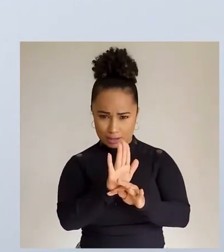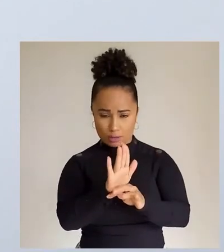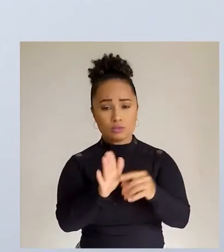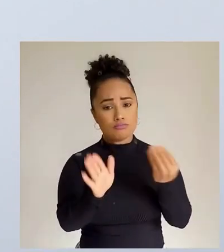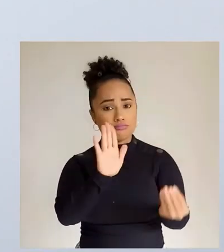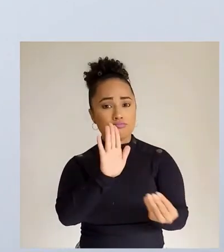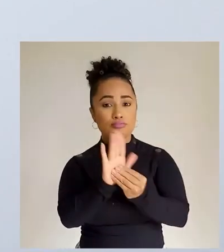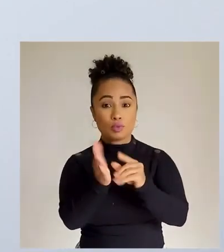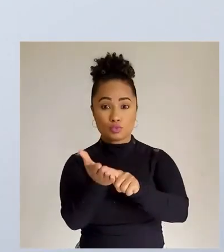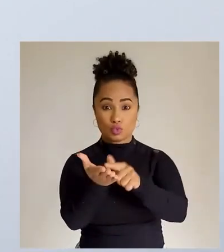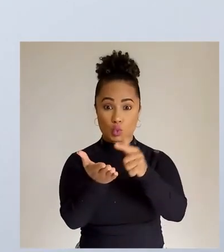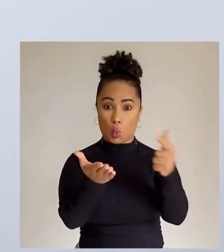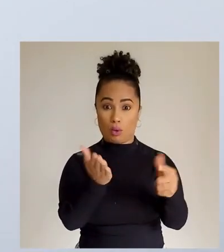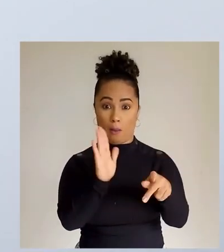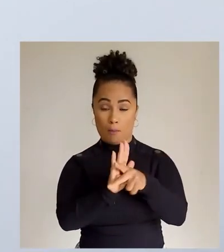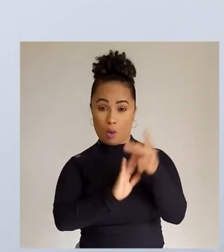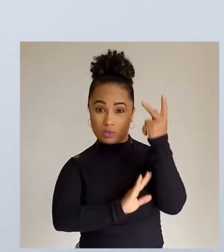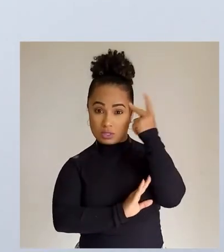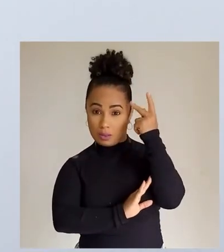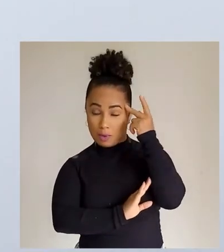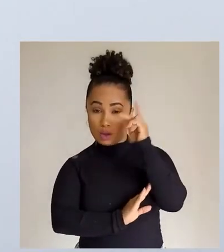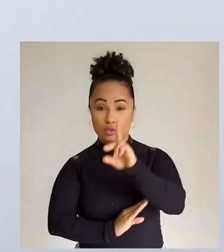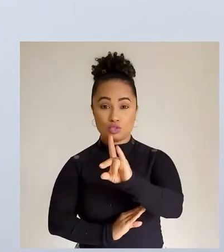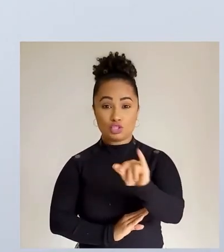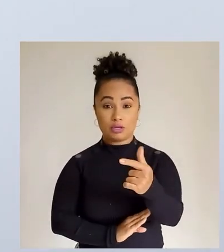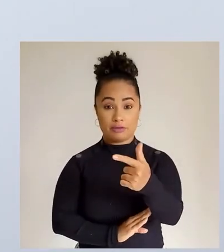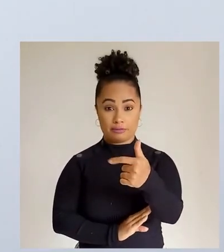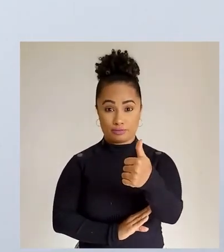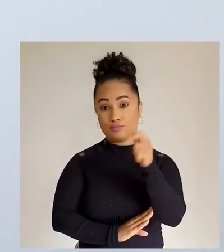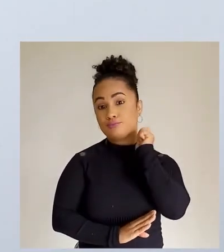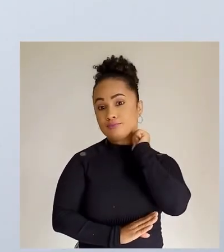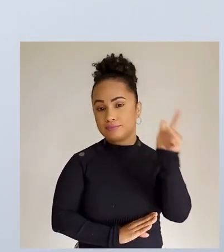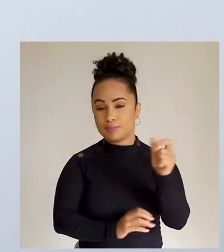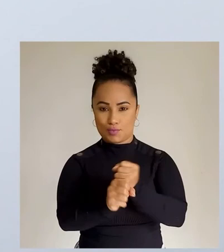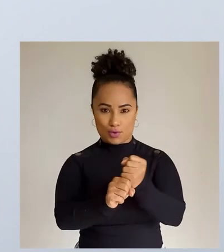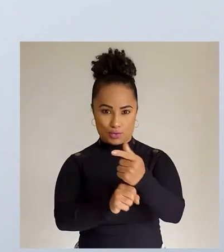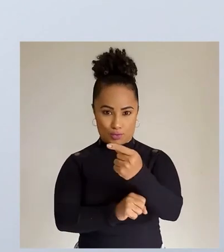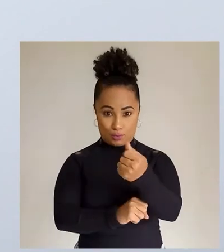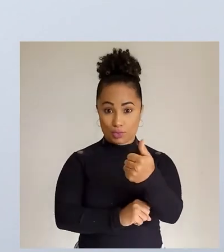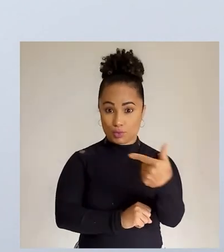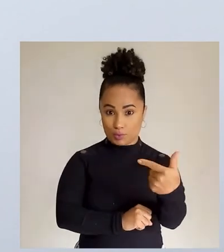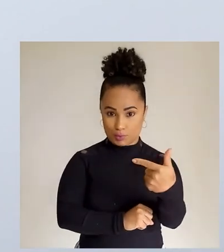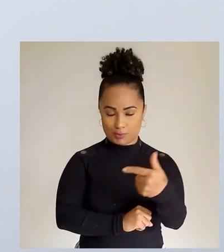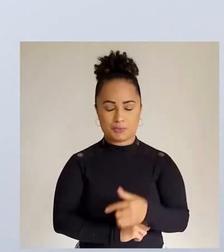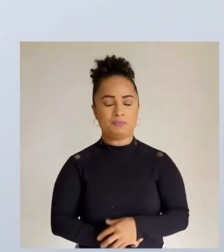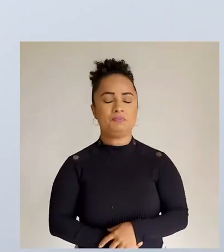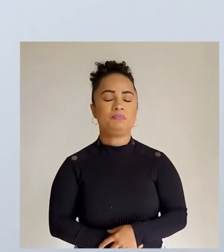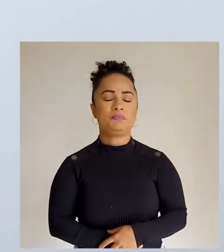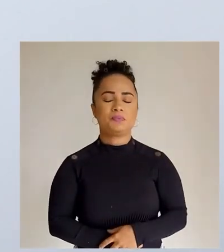esse texto estava na Folha de São Paulo, no 21 de abril de 2002.